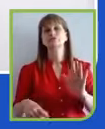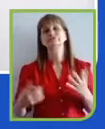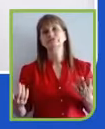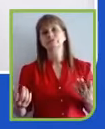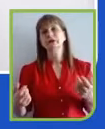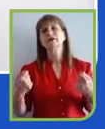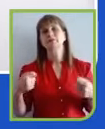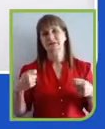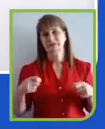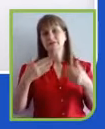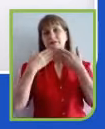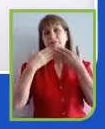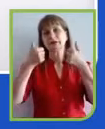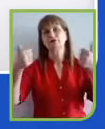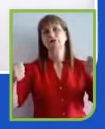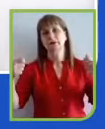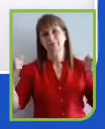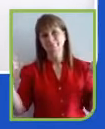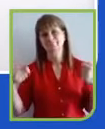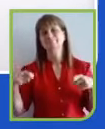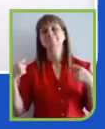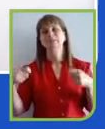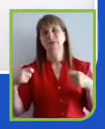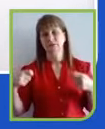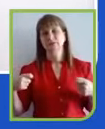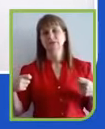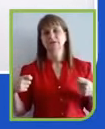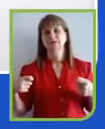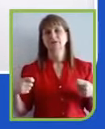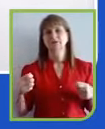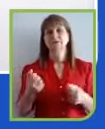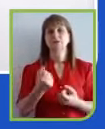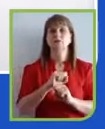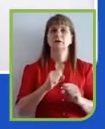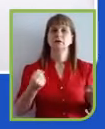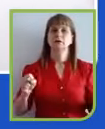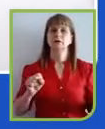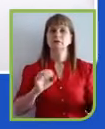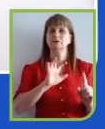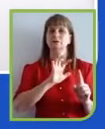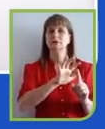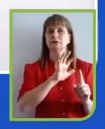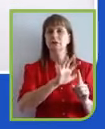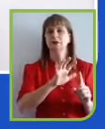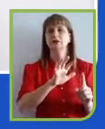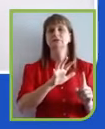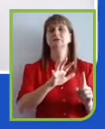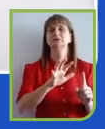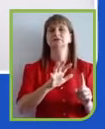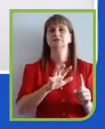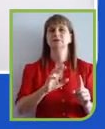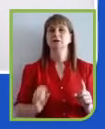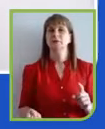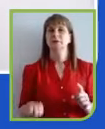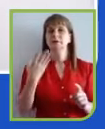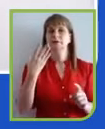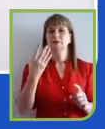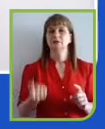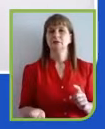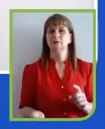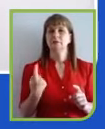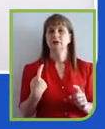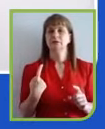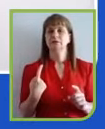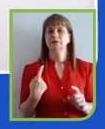apresentou de uma forma muito grande. Grandes tendências apareceram, acho que não por conta da pandemia, mas lá no início do ano com